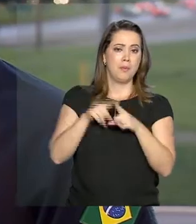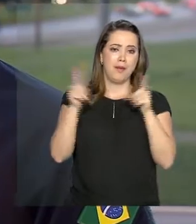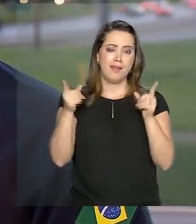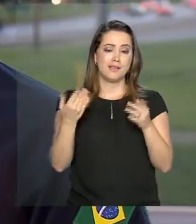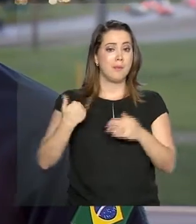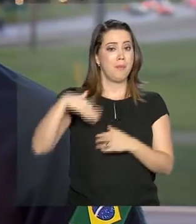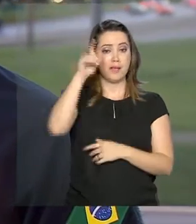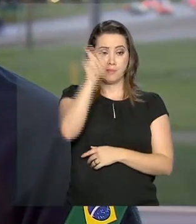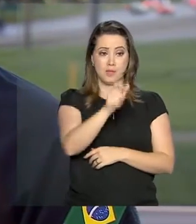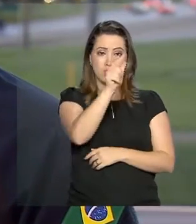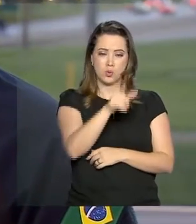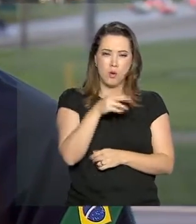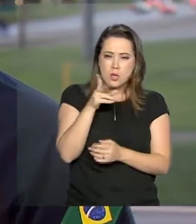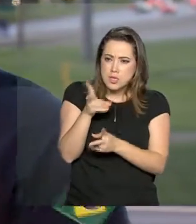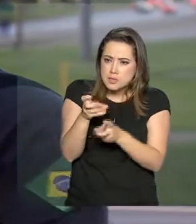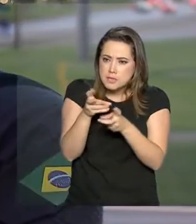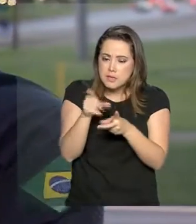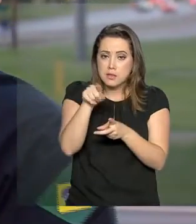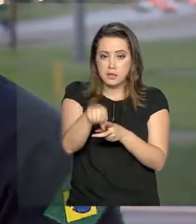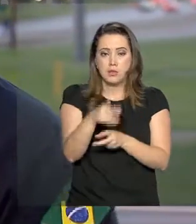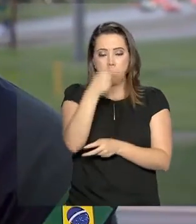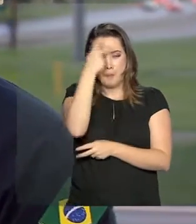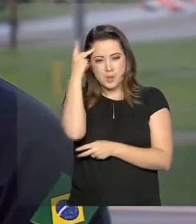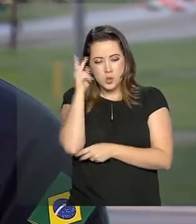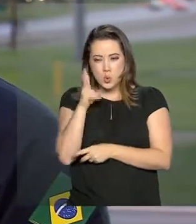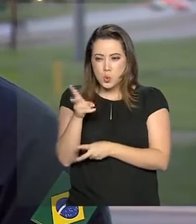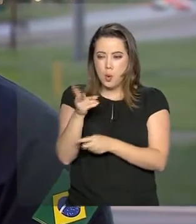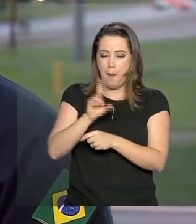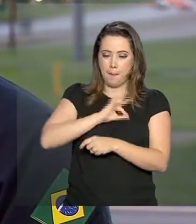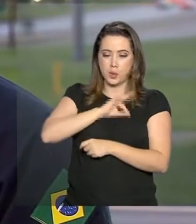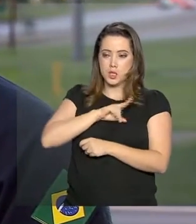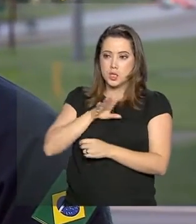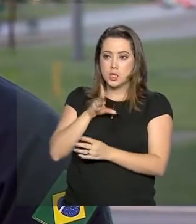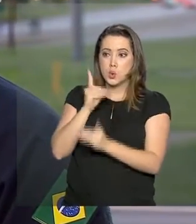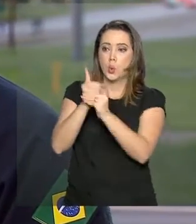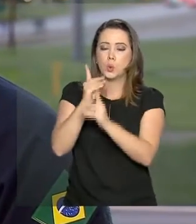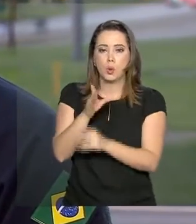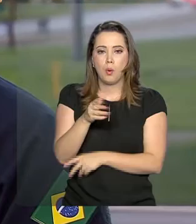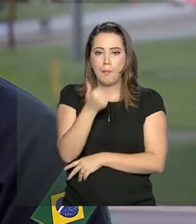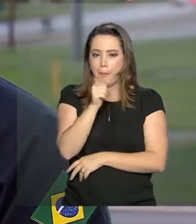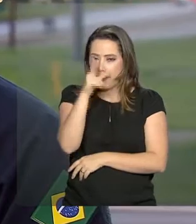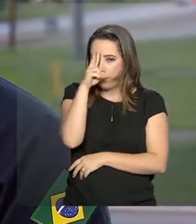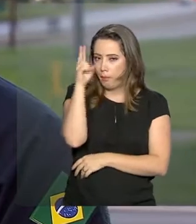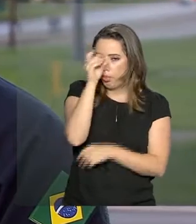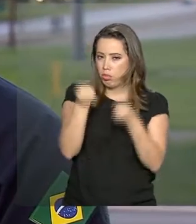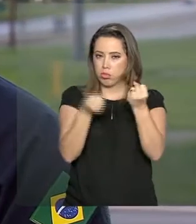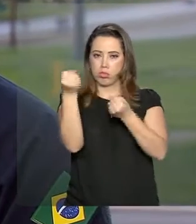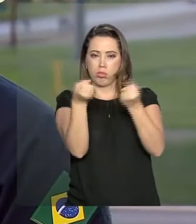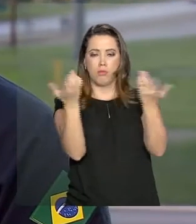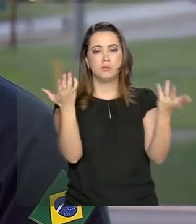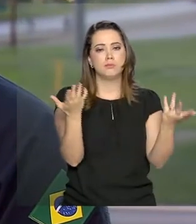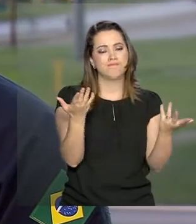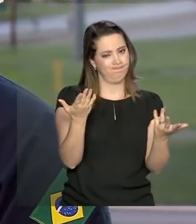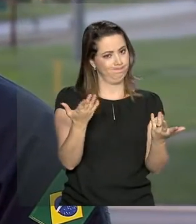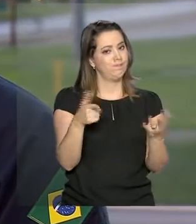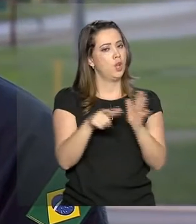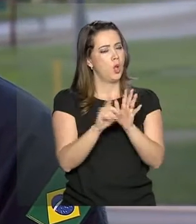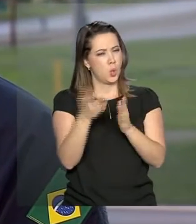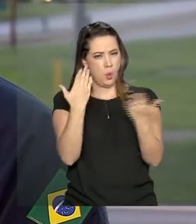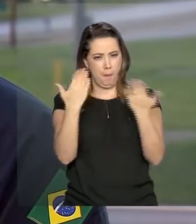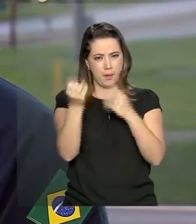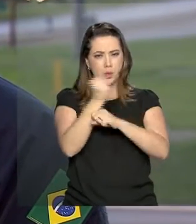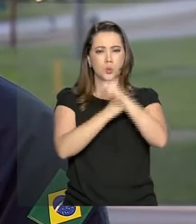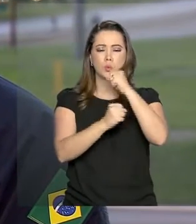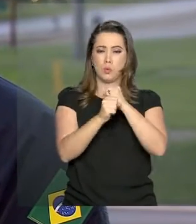aumentou o número de motoristas flagrados dirigindo embriagados. Embriagados. Foram 1.959 atuações contra 1.629